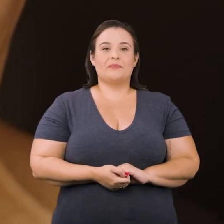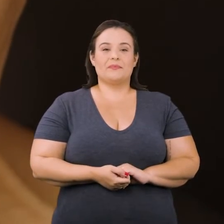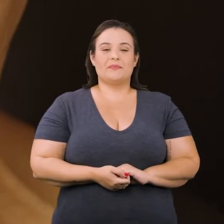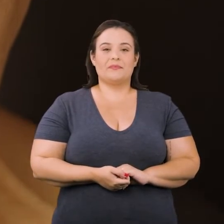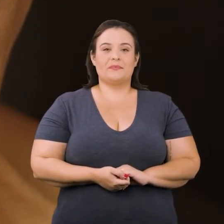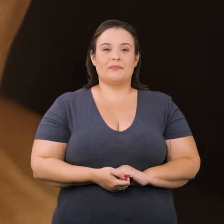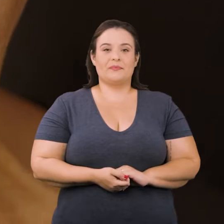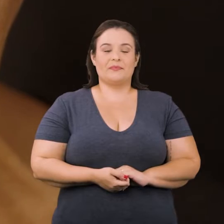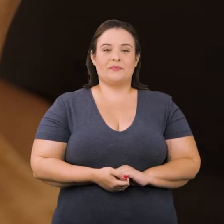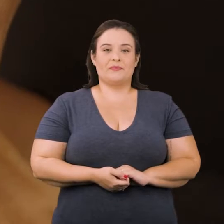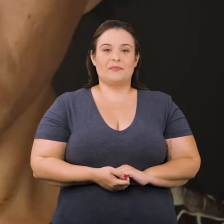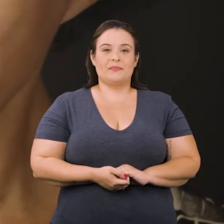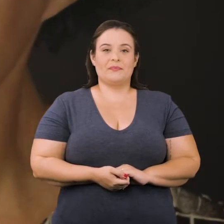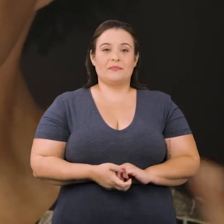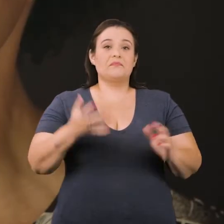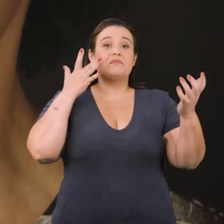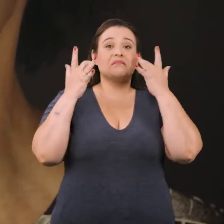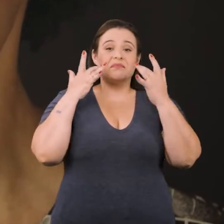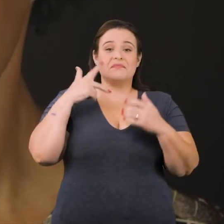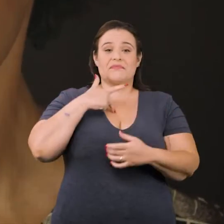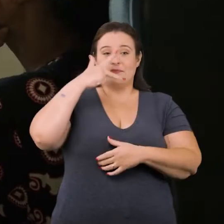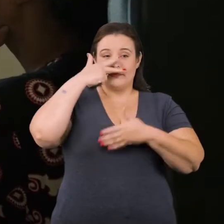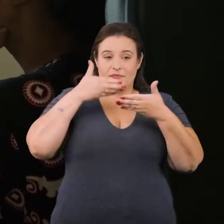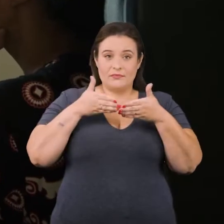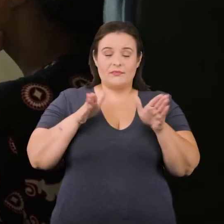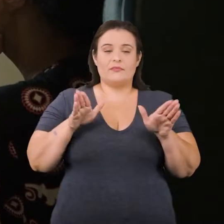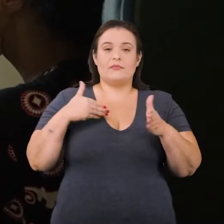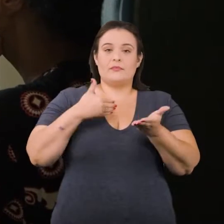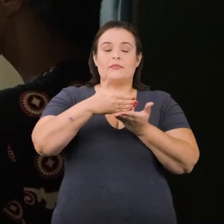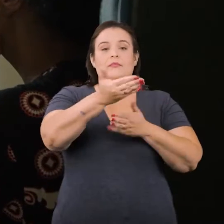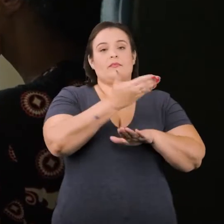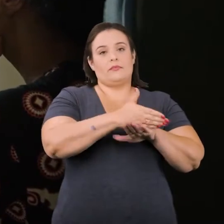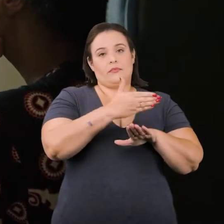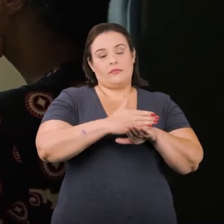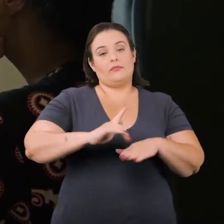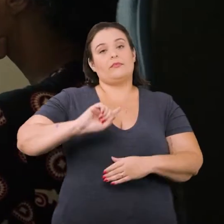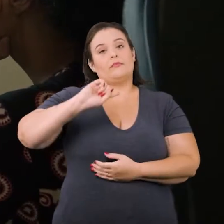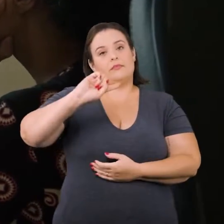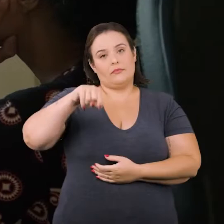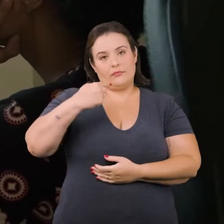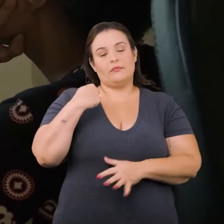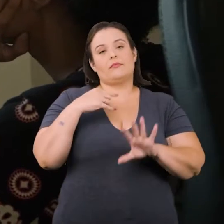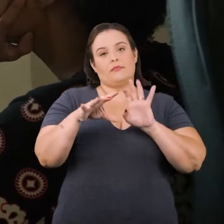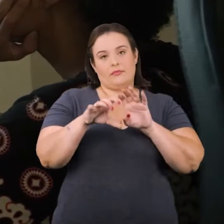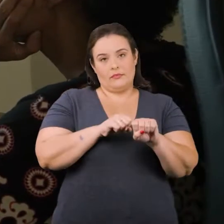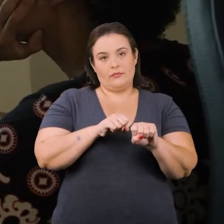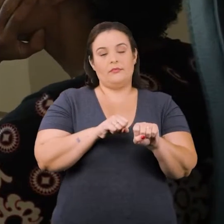um bico esticando o queixo para baixo. E o teatro acho que me abre. Eu fui fazer estágios, quando eu me formei logo,